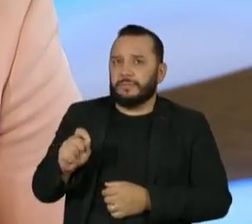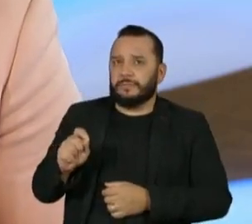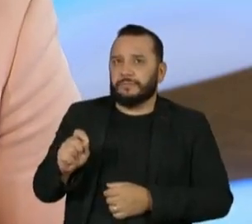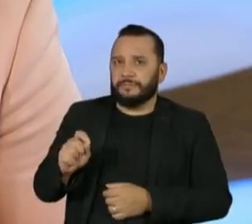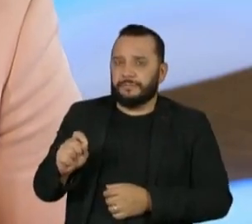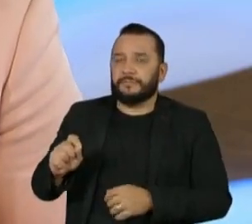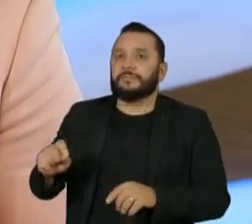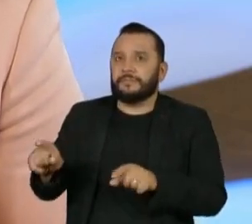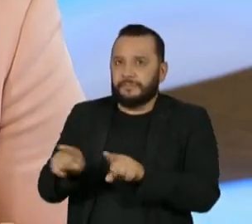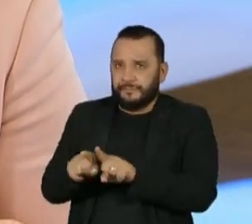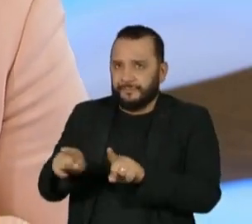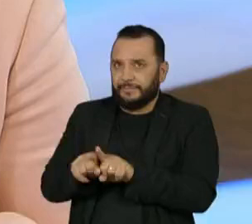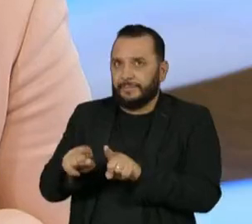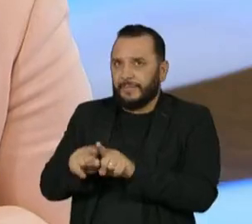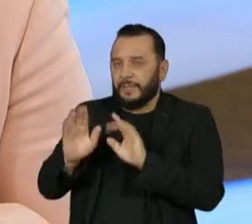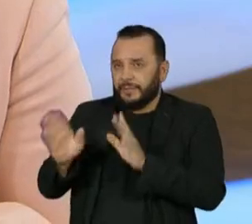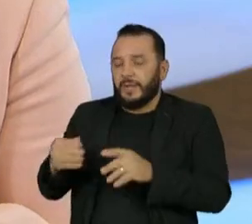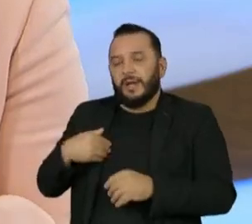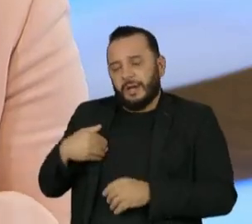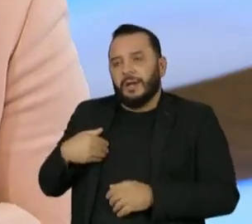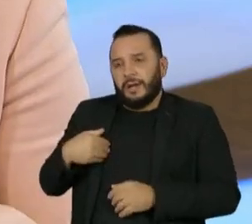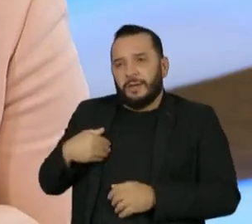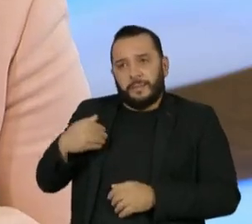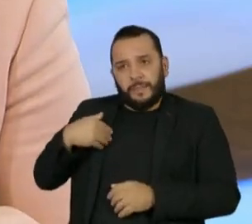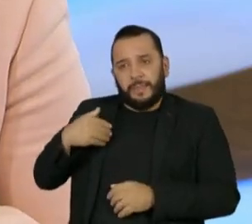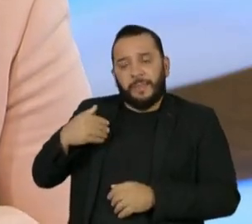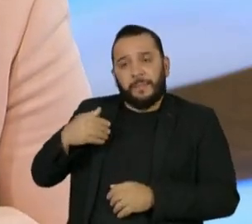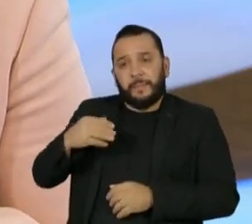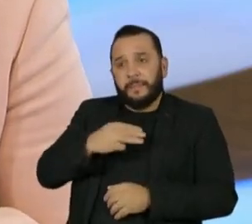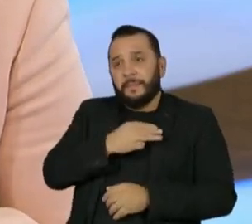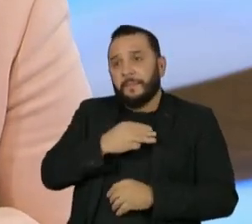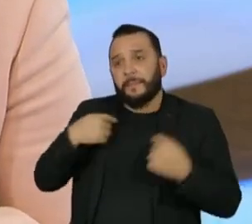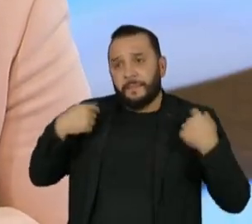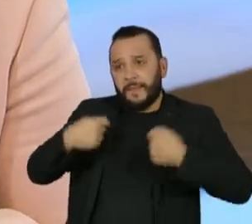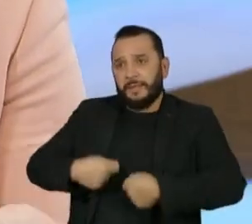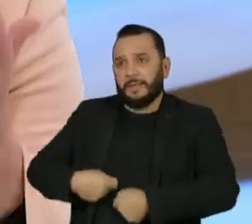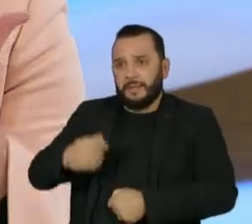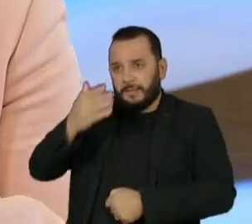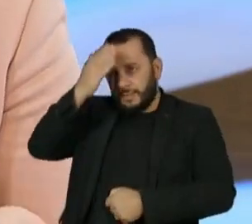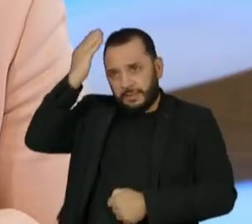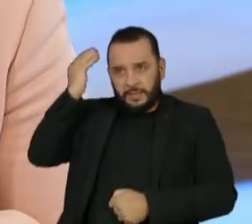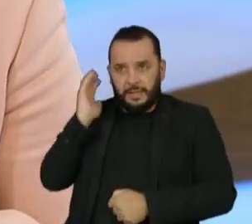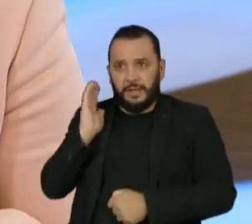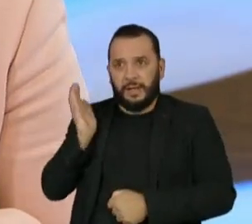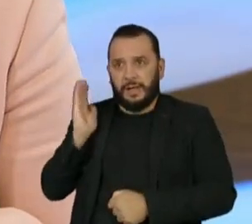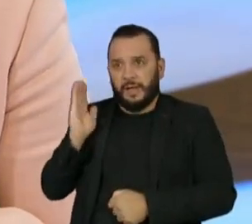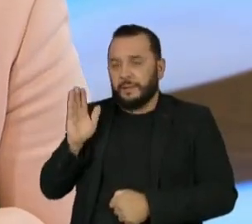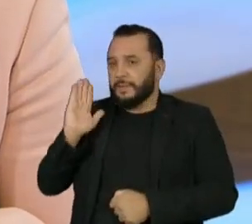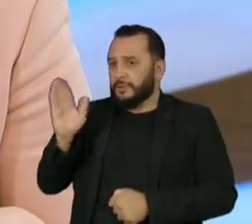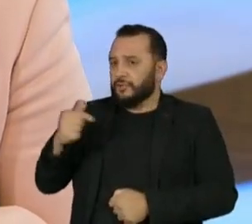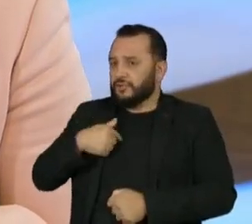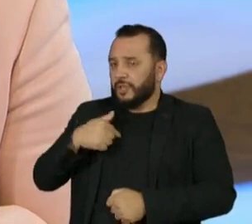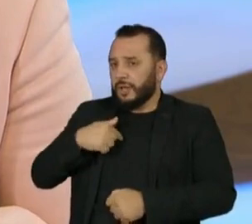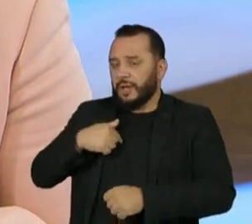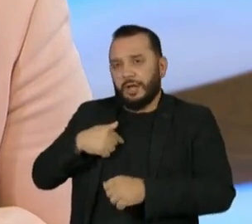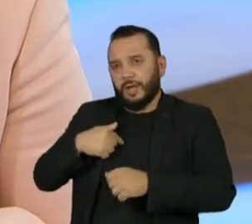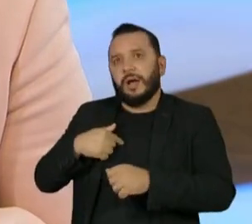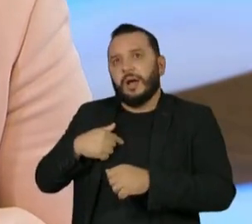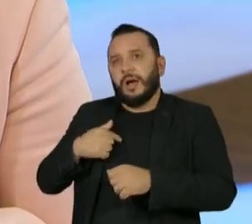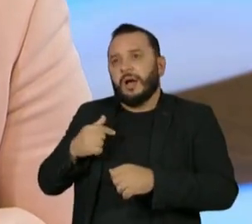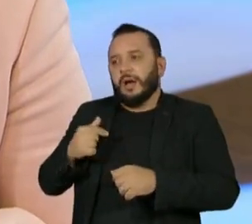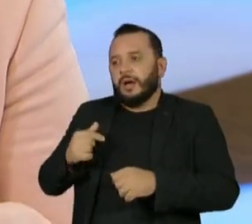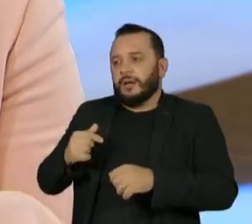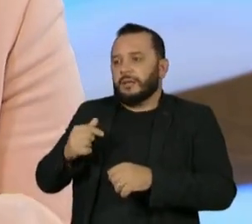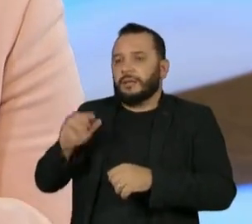uma liminar que havia sido deferida pela ministra Carmen Lúcia, chancelando o meu pedido de suspensão dos efeitos desse indulto e